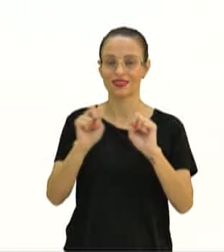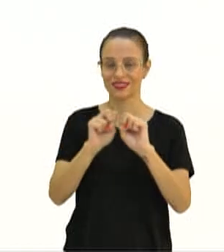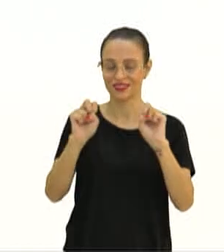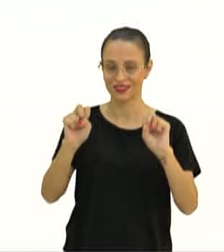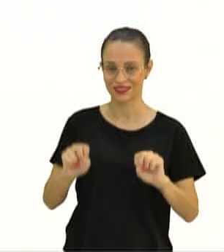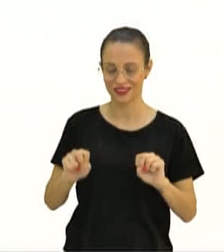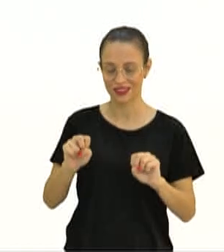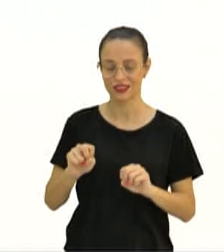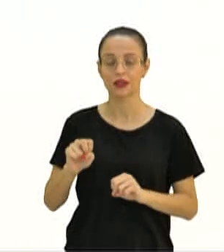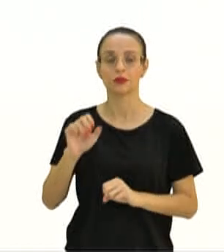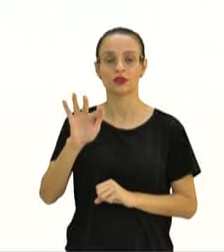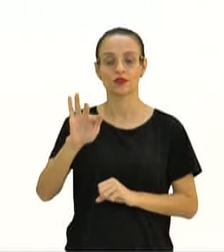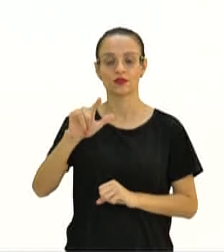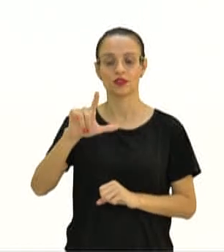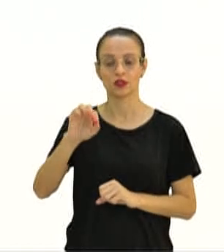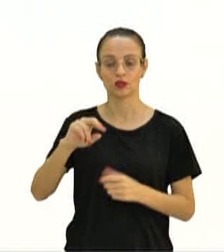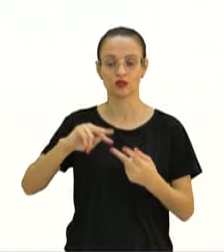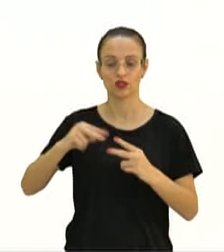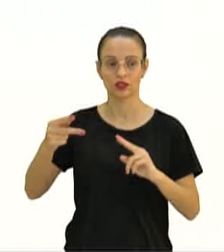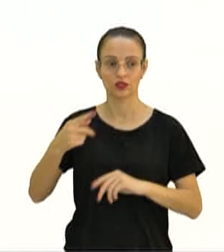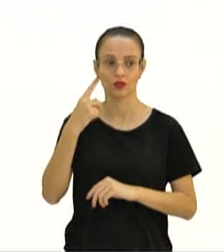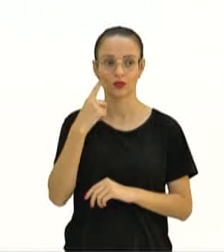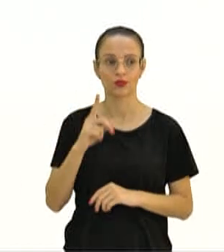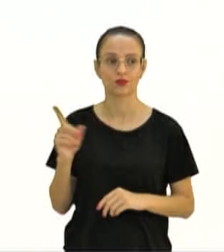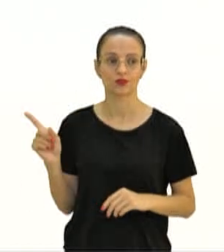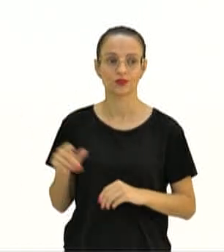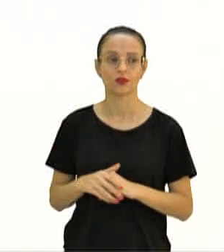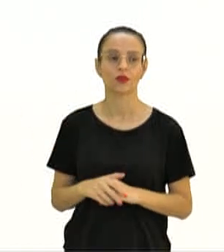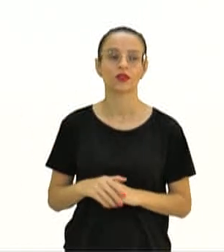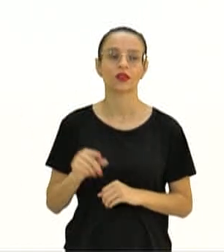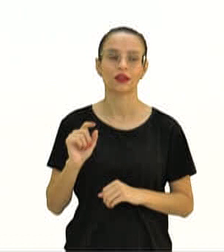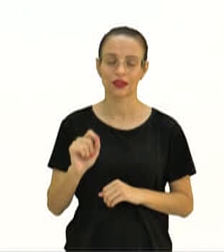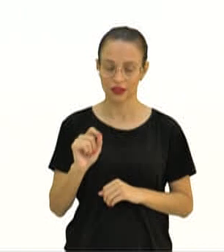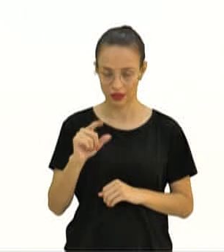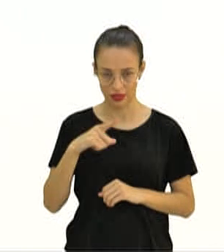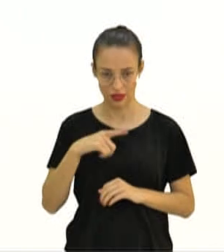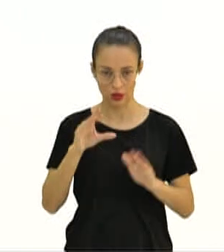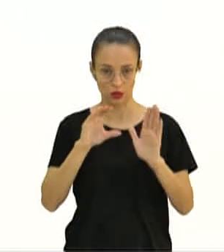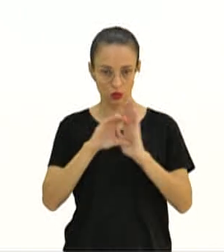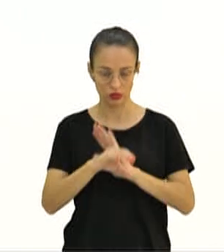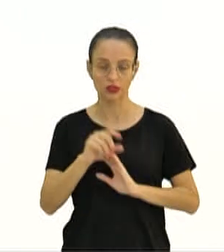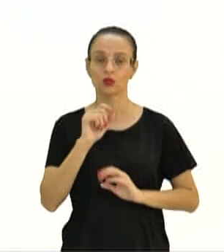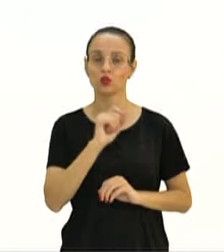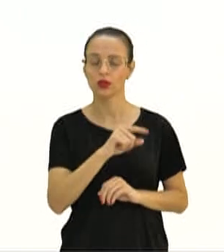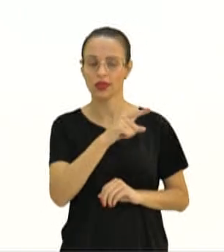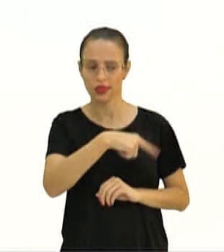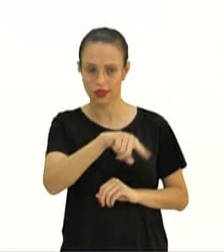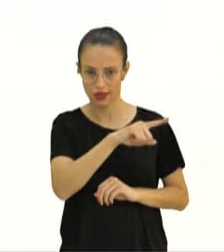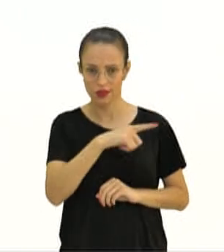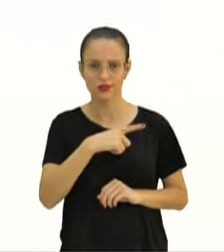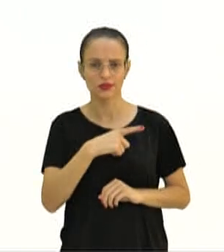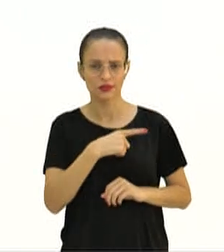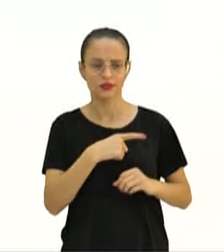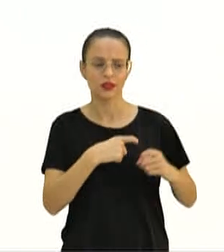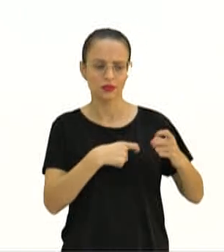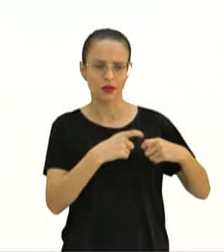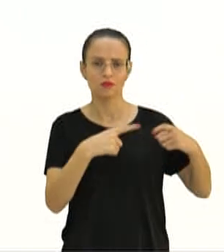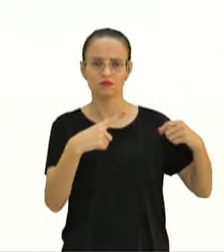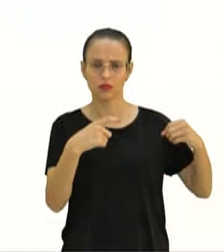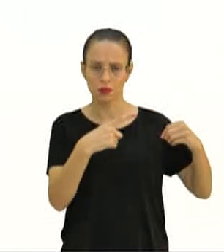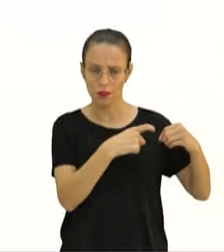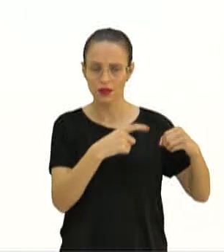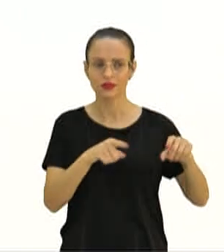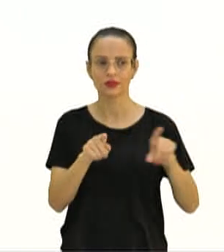filogenética. Ou seja, nesse conceito eu vou incluir seres assexuados e vou ter relação